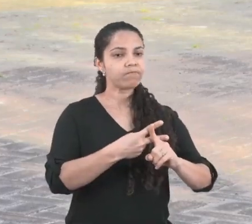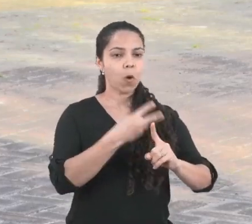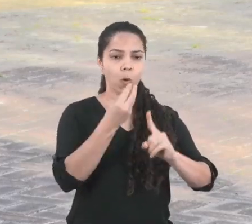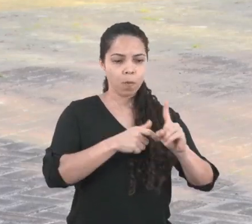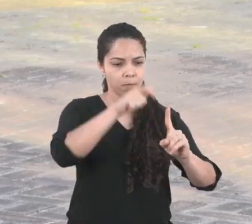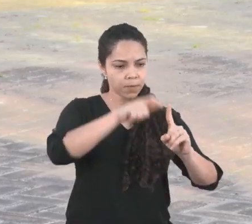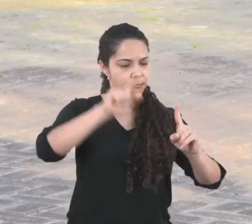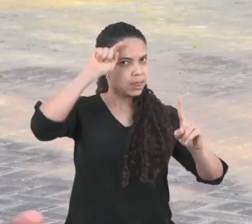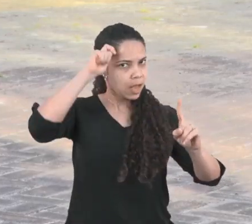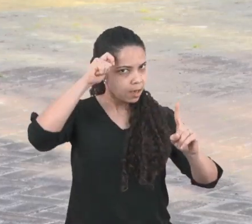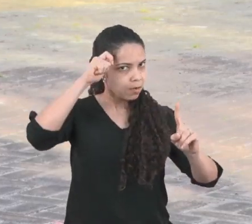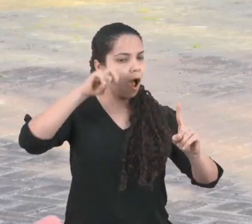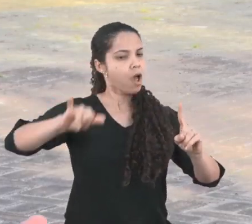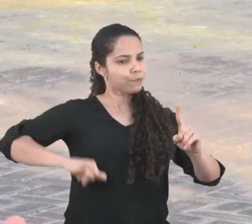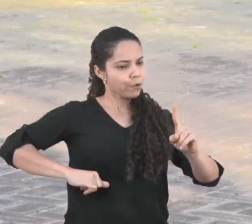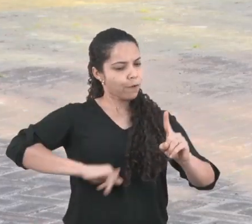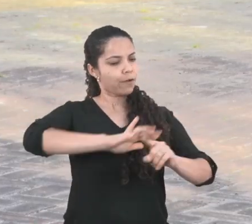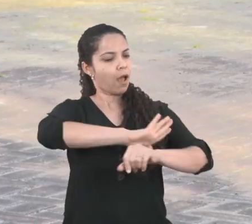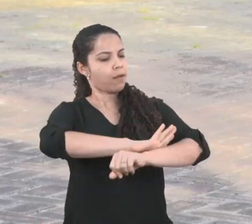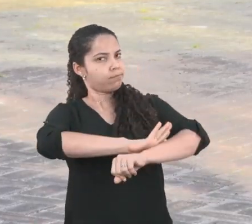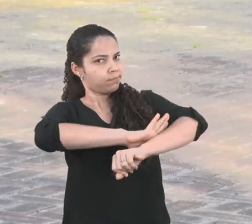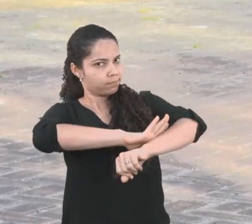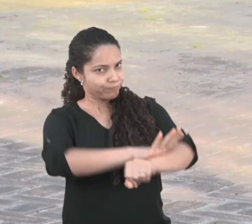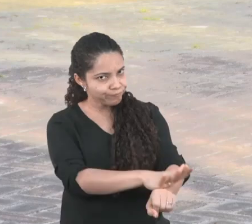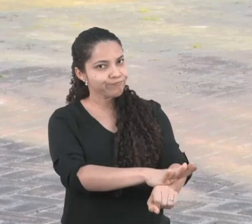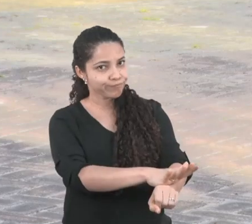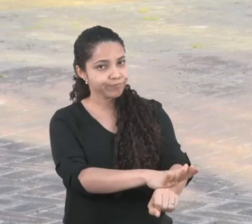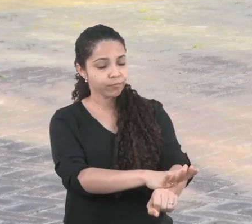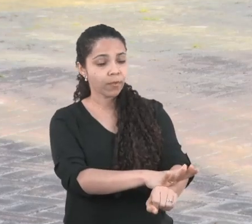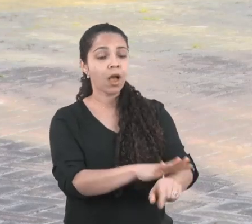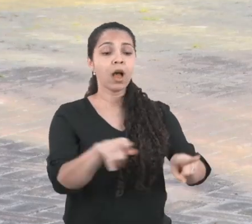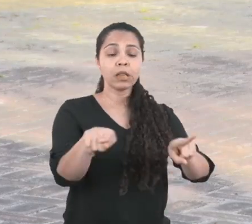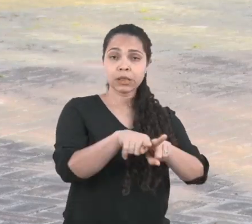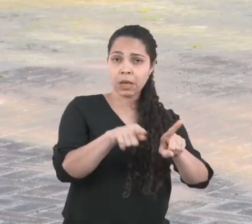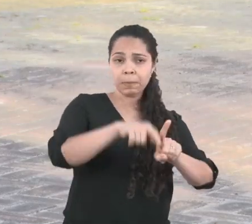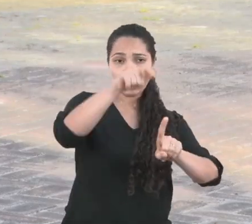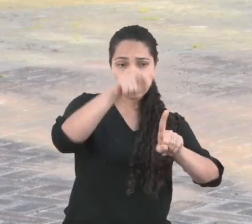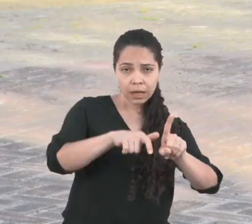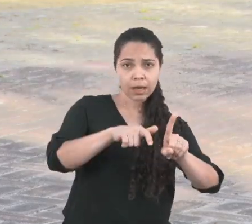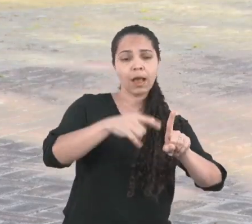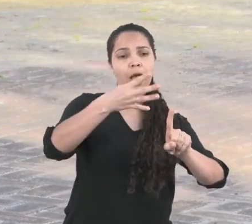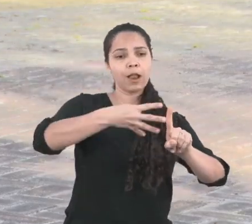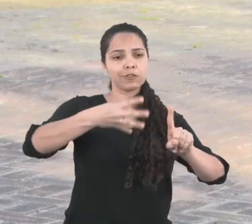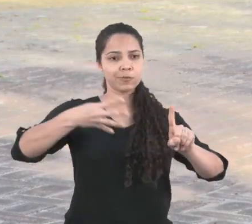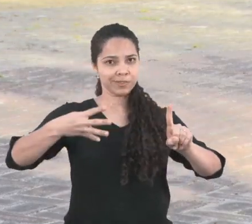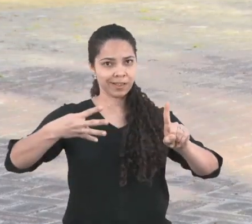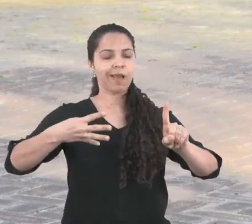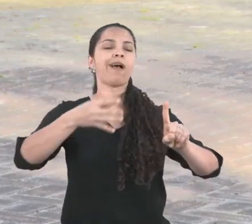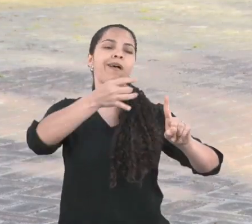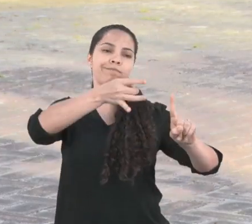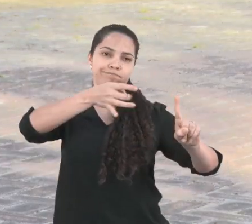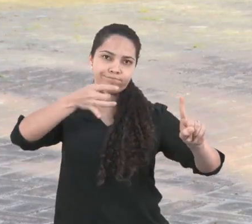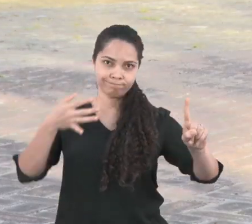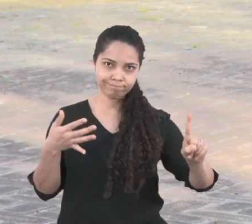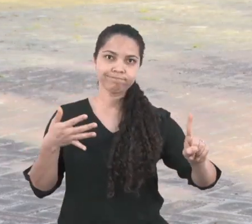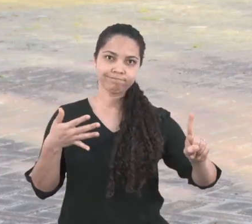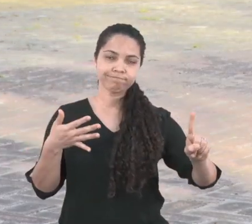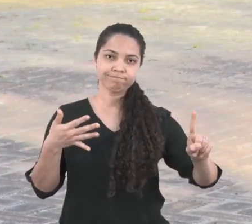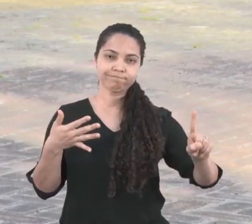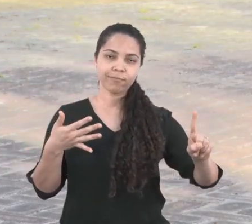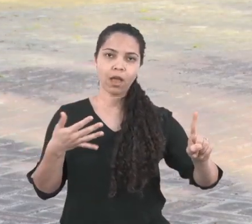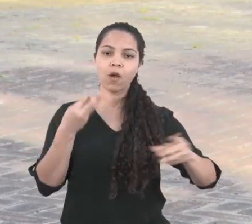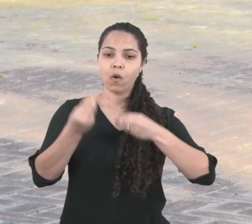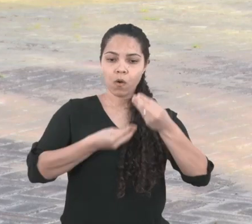e discriminação por conta das atividades racistas e também LGBTfóbicas. Isso, ele